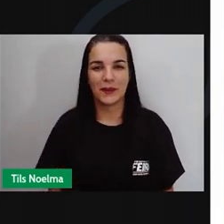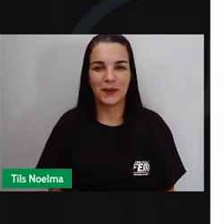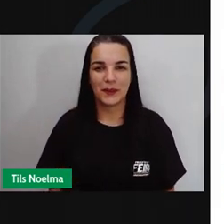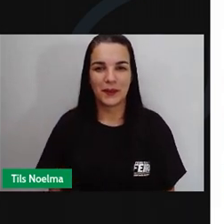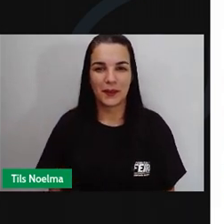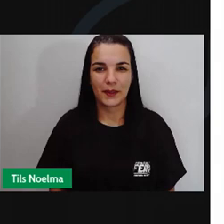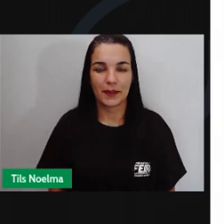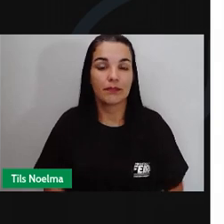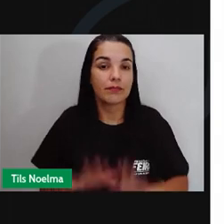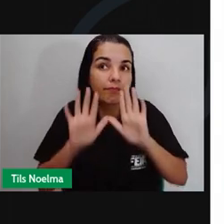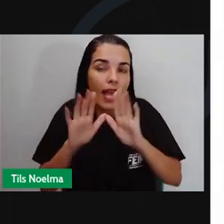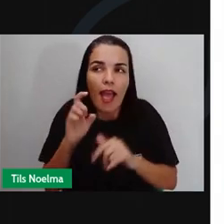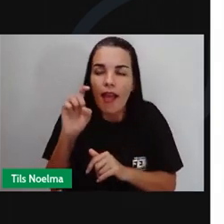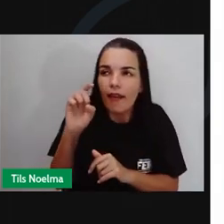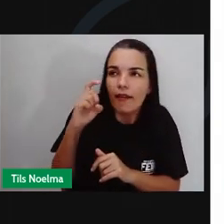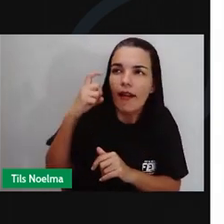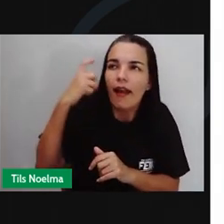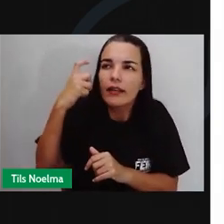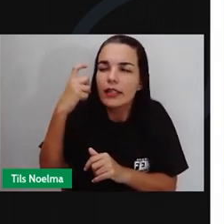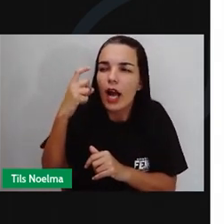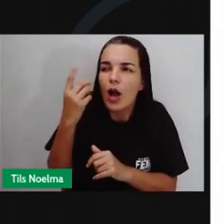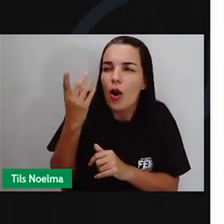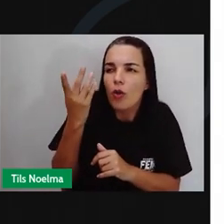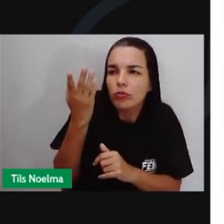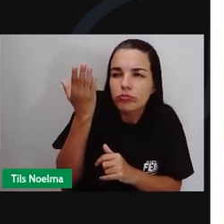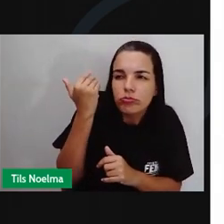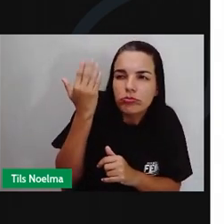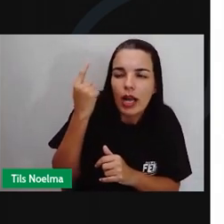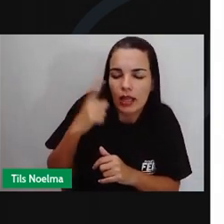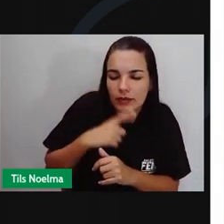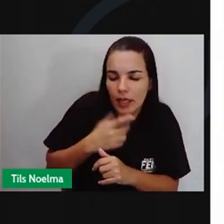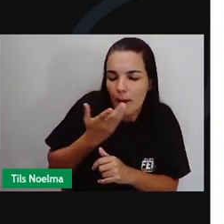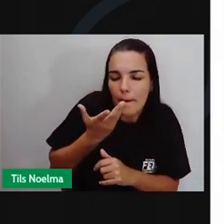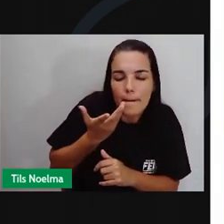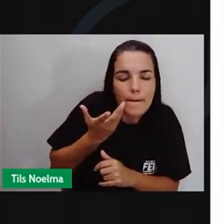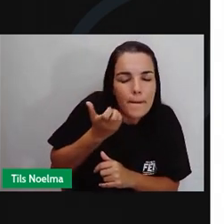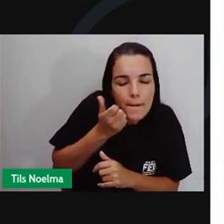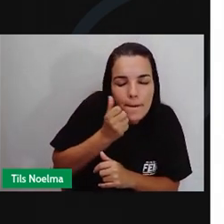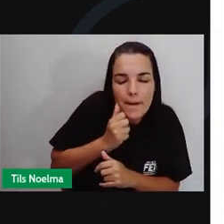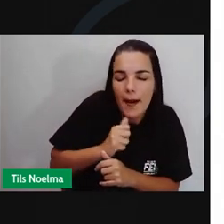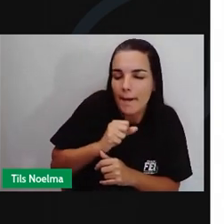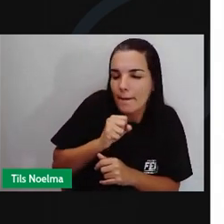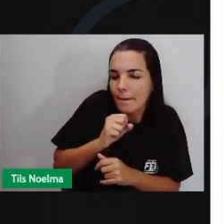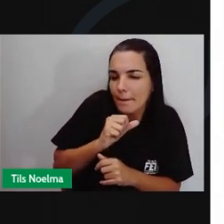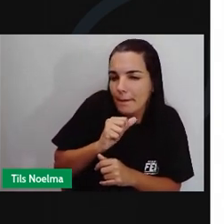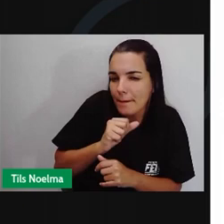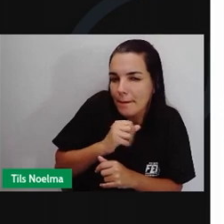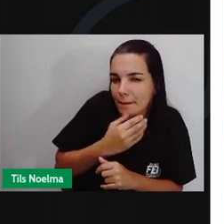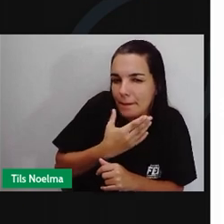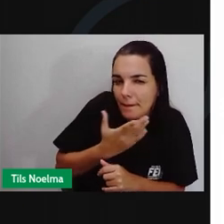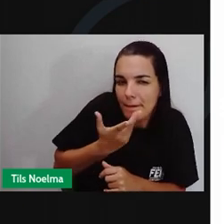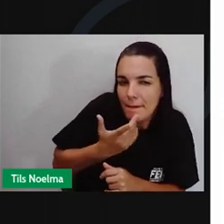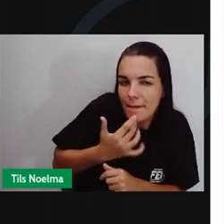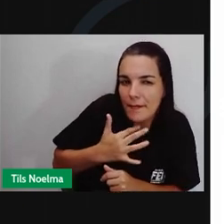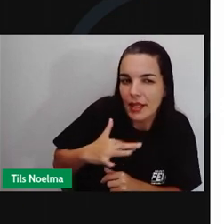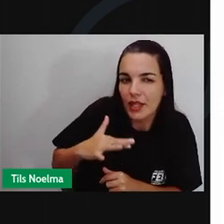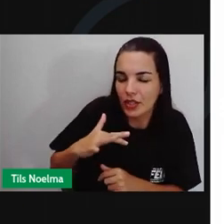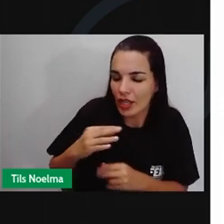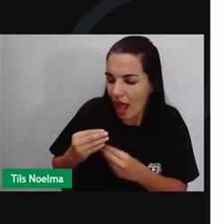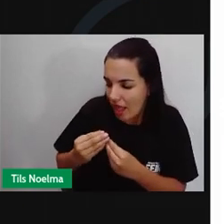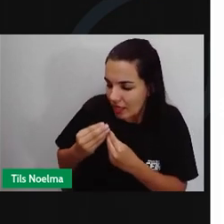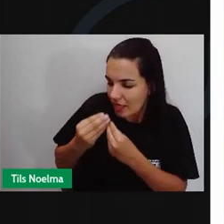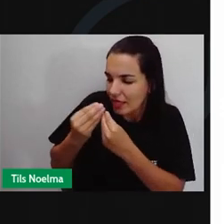Era uma vez Era uma menina Que ganhou da sua vovó Uma capa vermelha